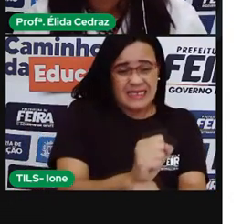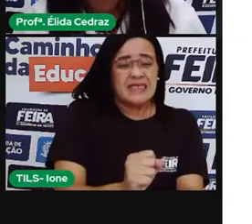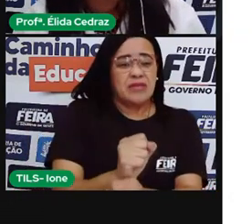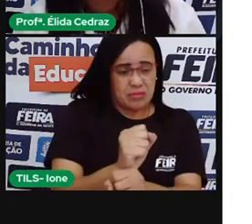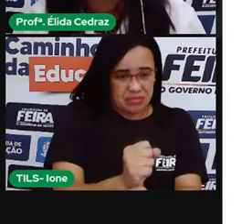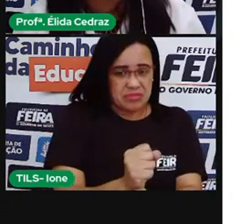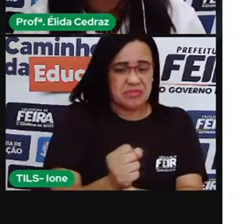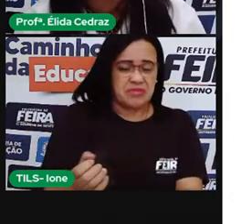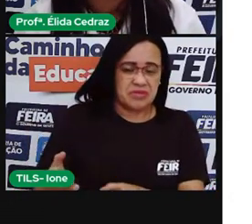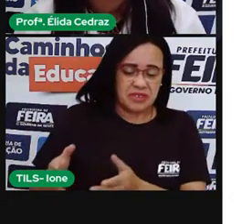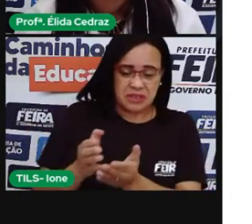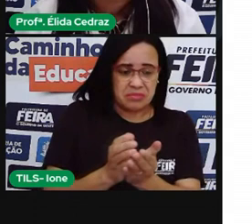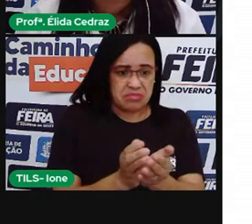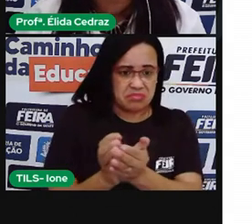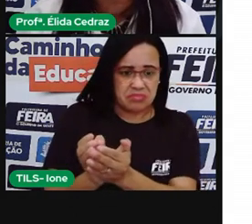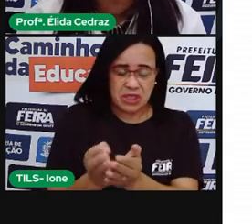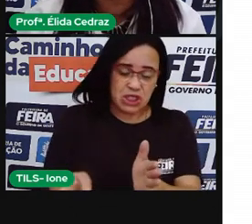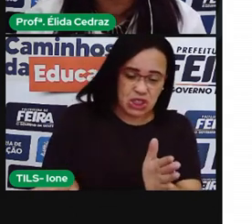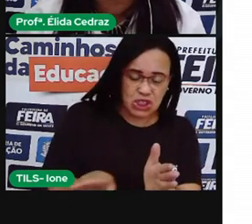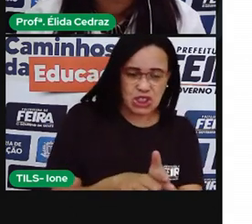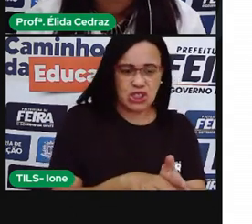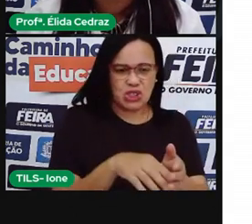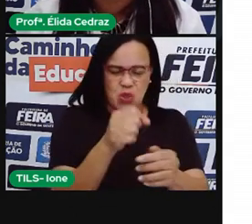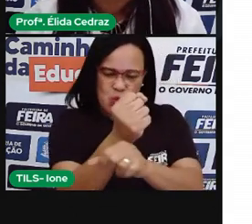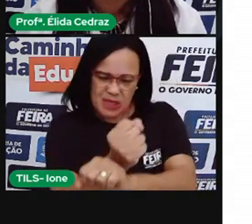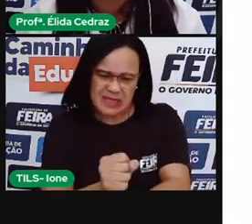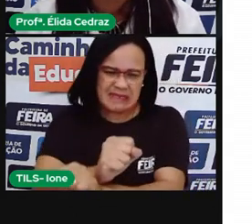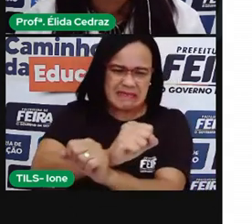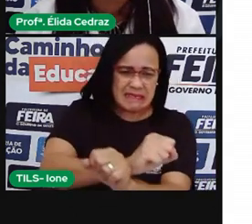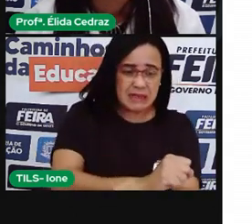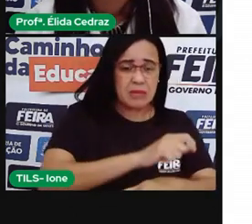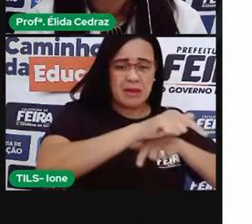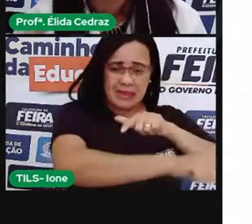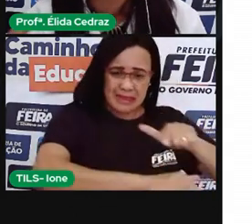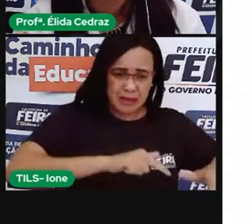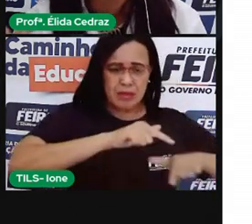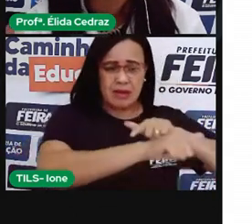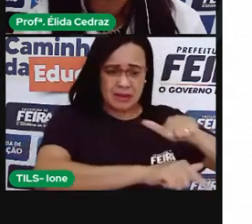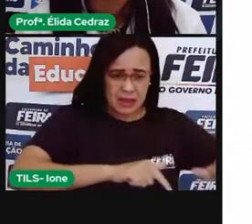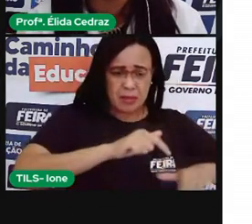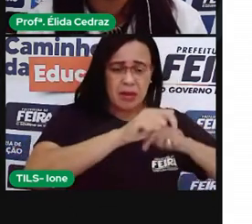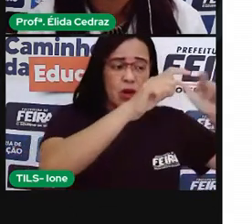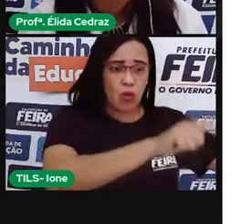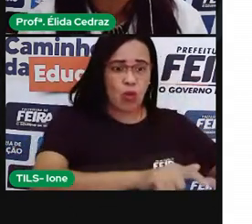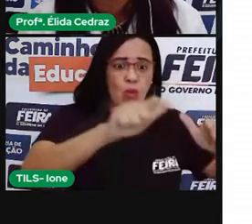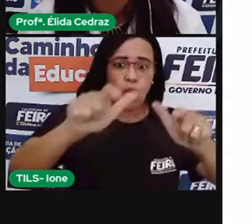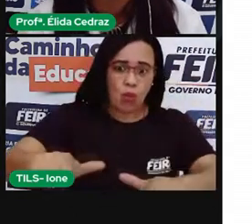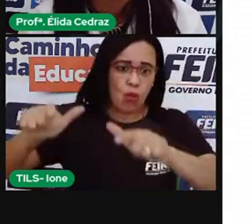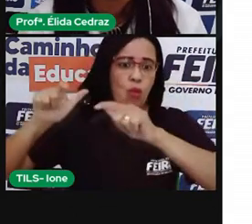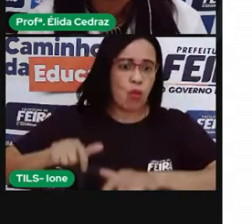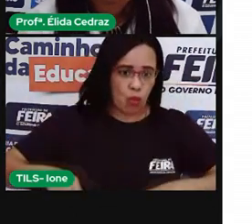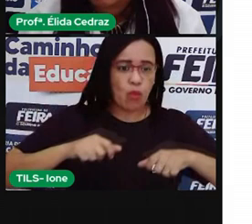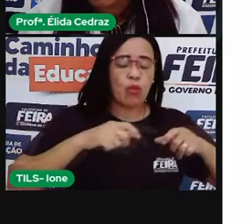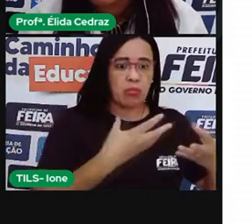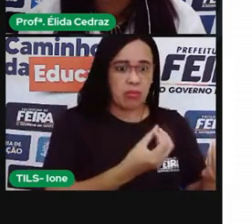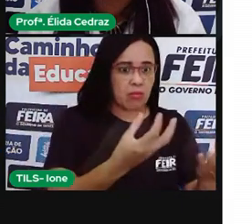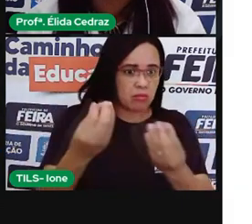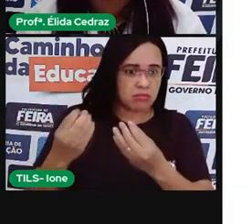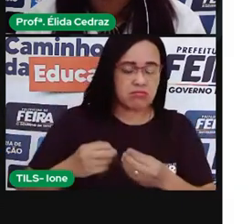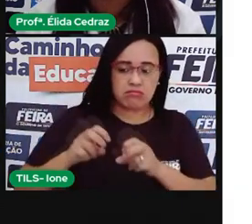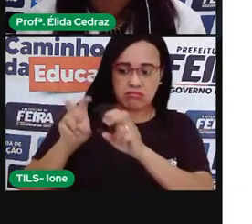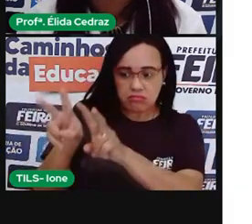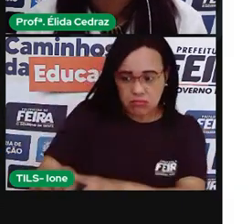nas lavouras, engenhos, fazendas e nas casas dos fazendeiros e nobres.